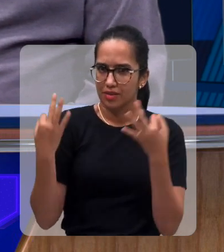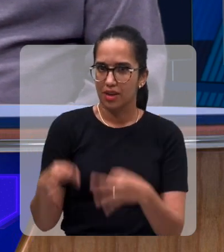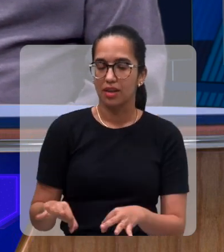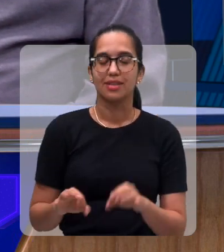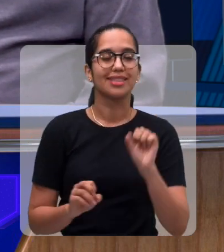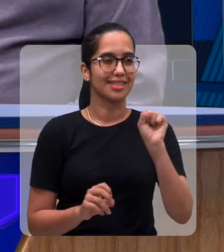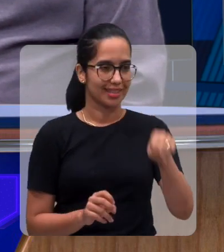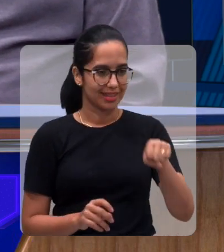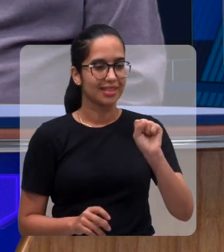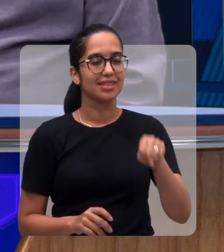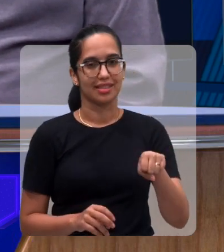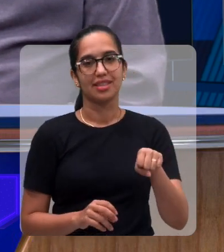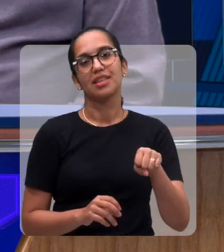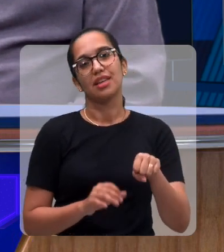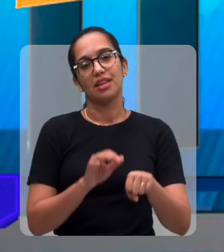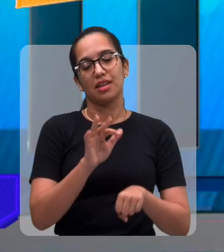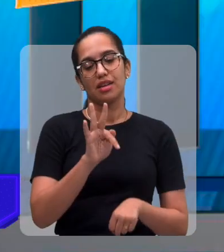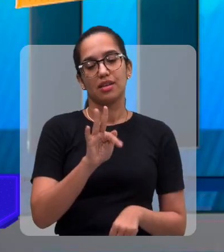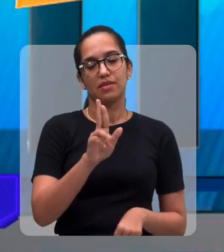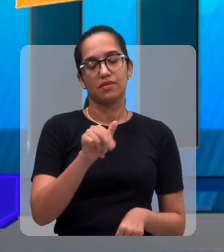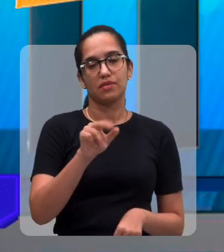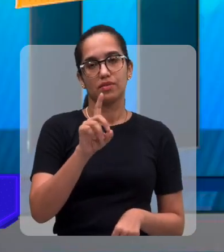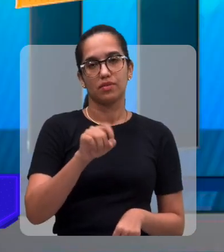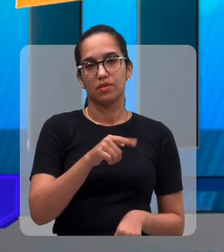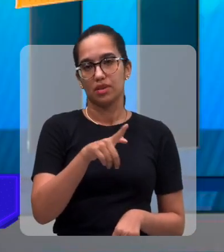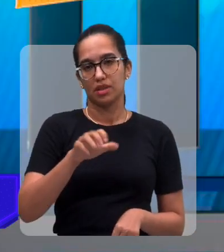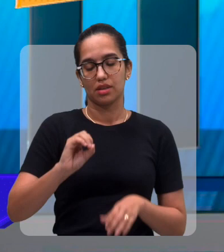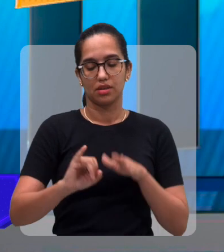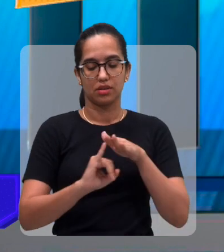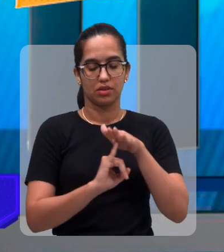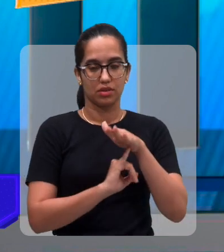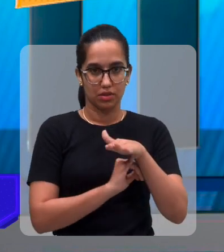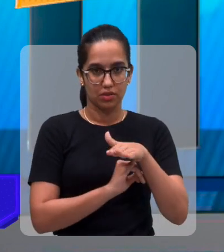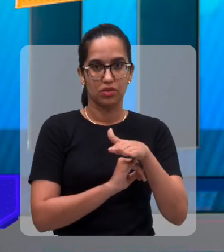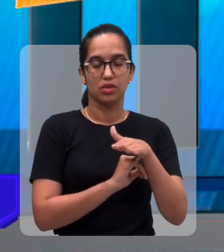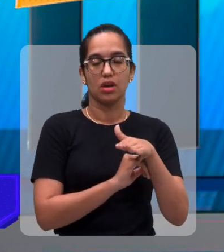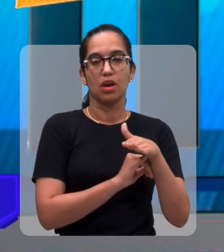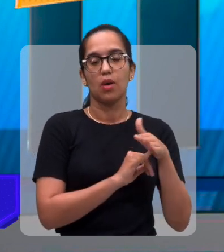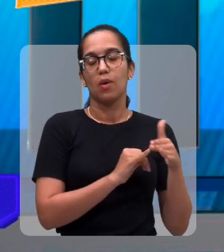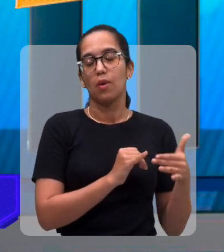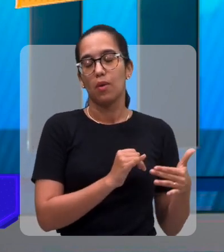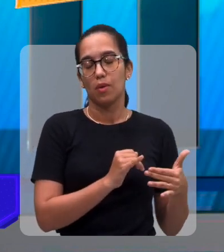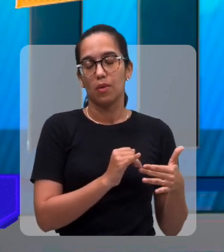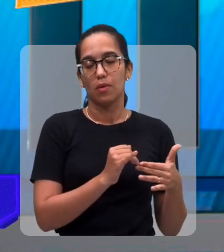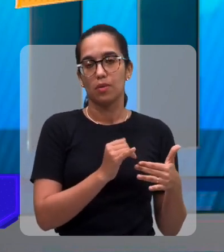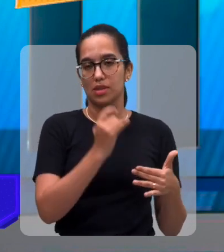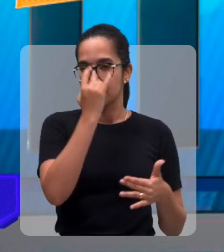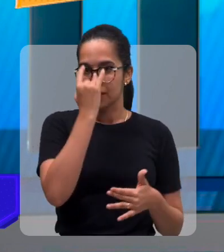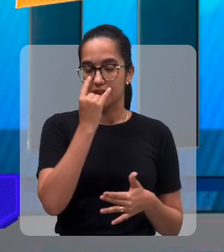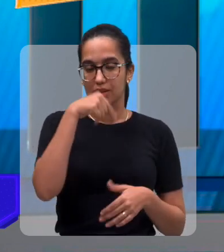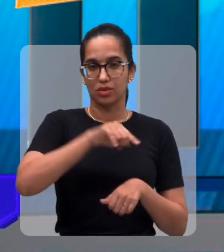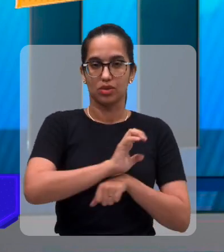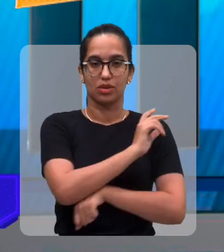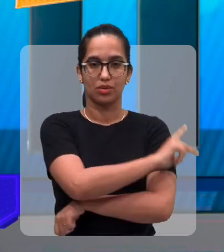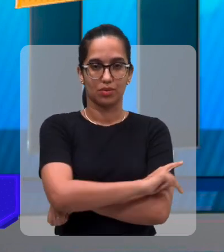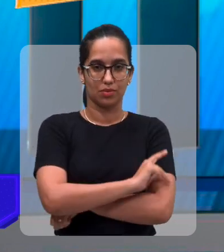Fundação de Apoio às Entidades de Cegos do Piauí, a FACEP, ela está completando o ano,